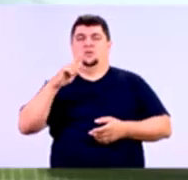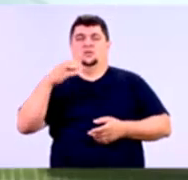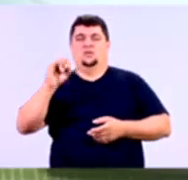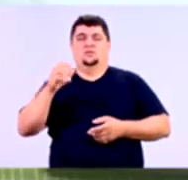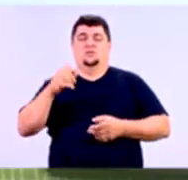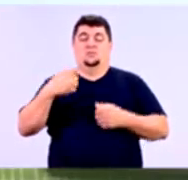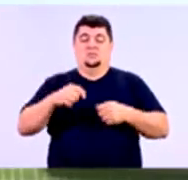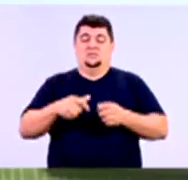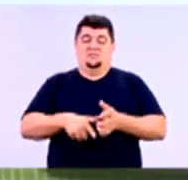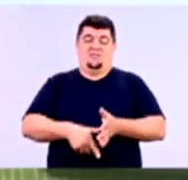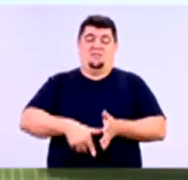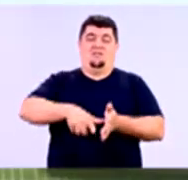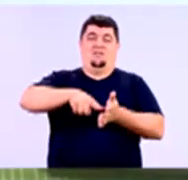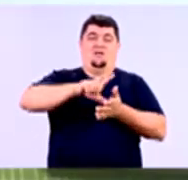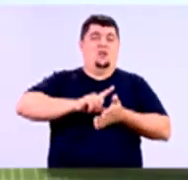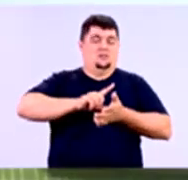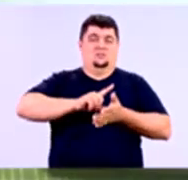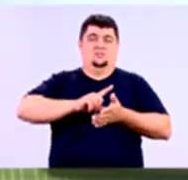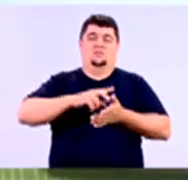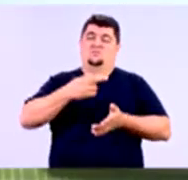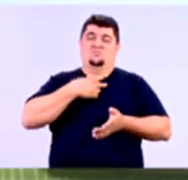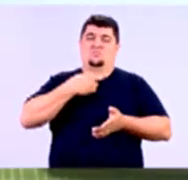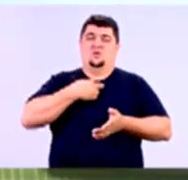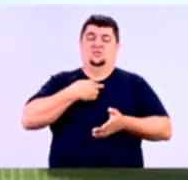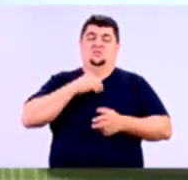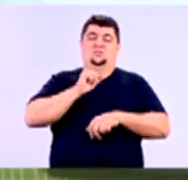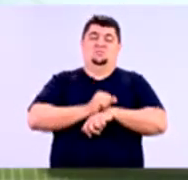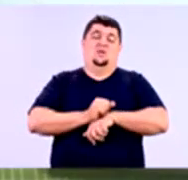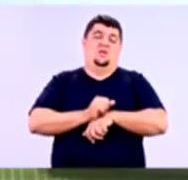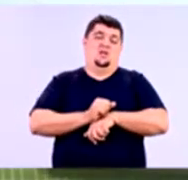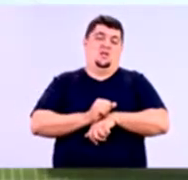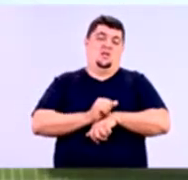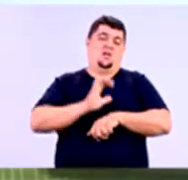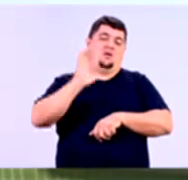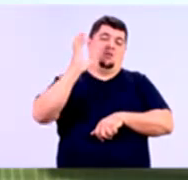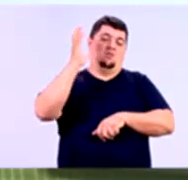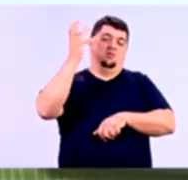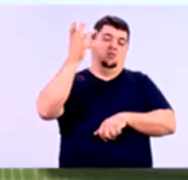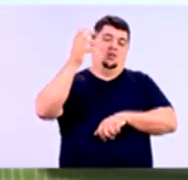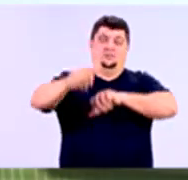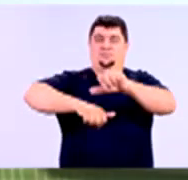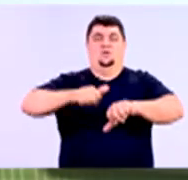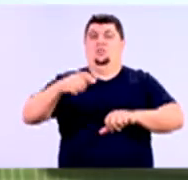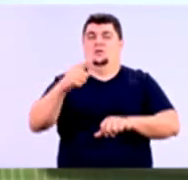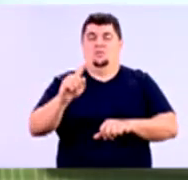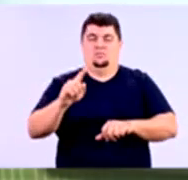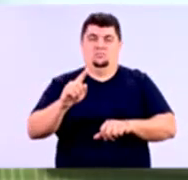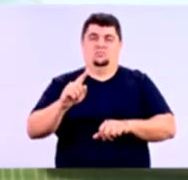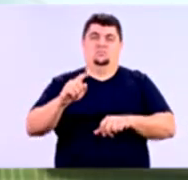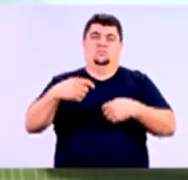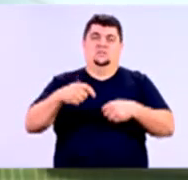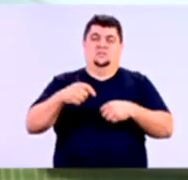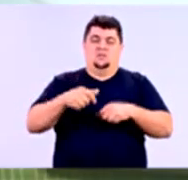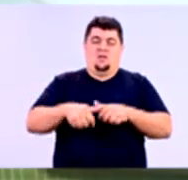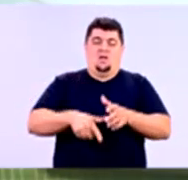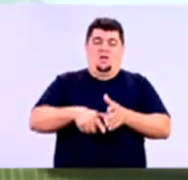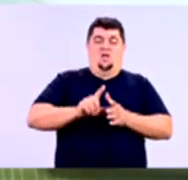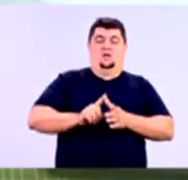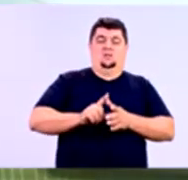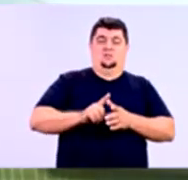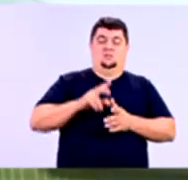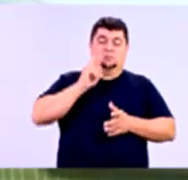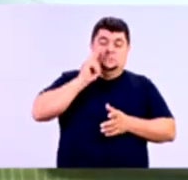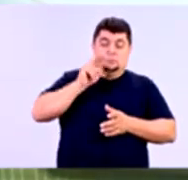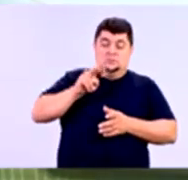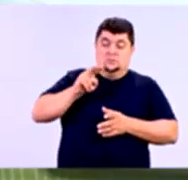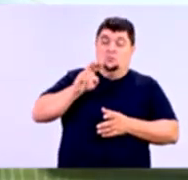anterior ao processo de ocorrência do fato desfavorável. Se você vai esperar o fato desfavorável acontecer para